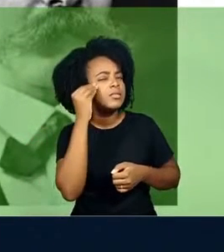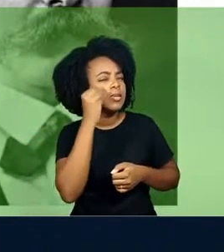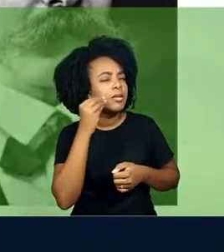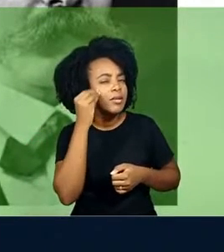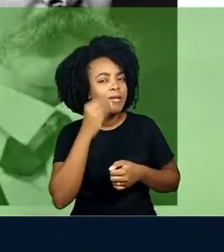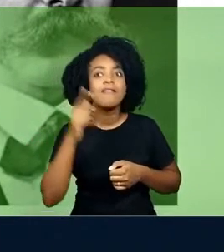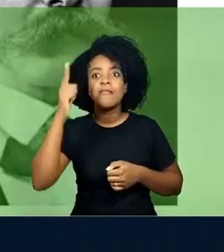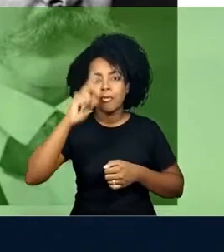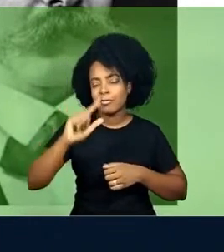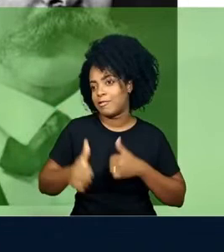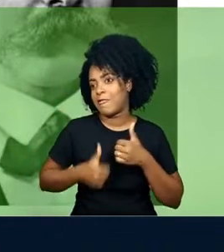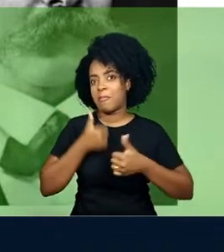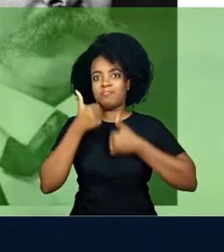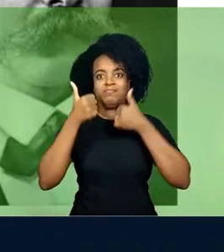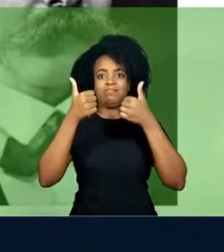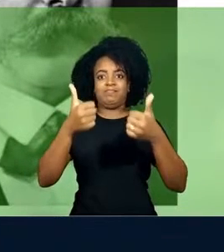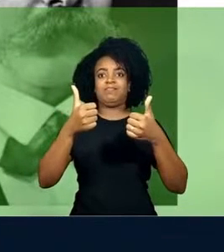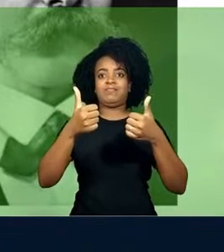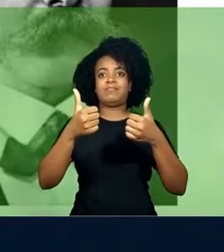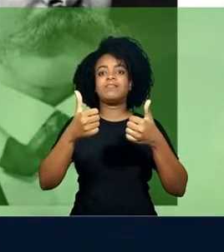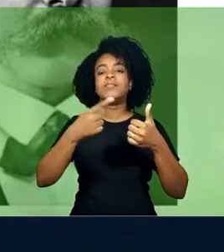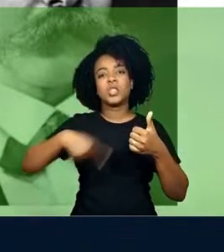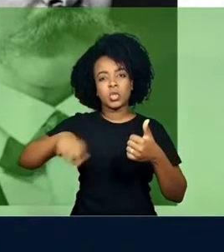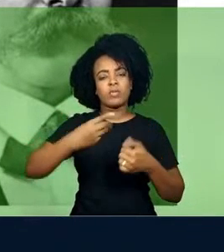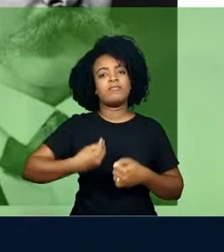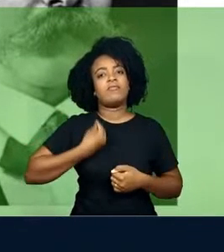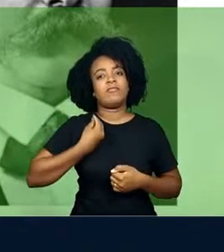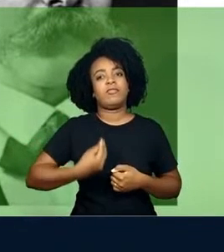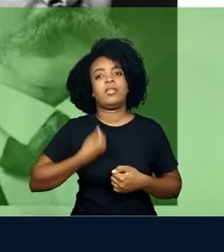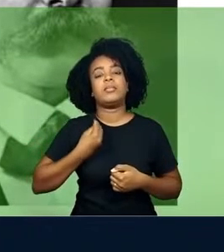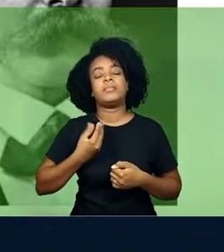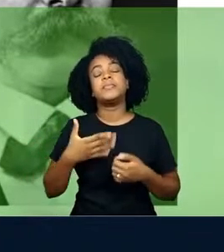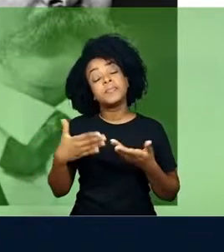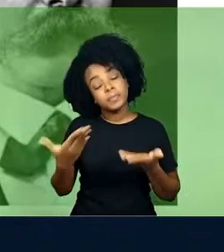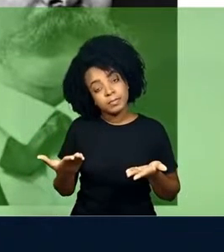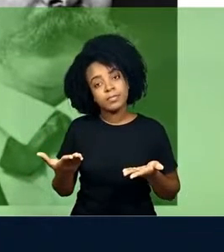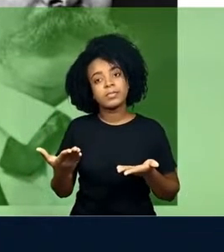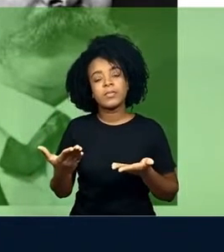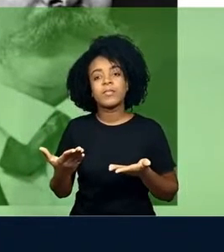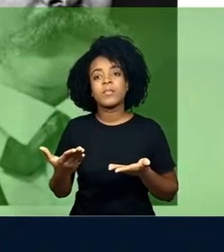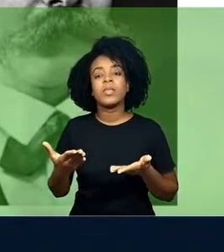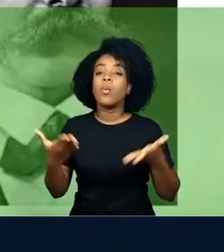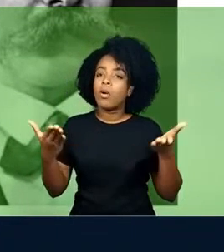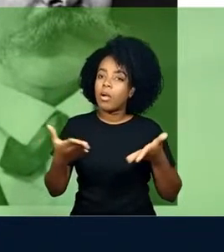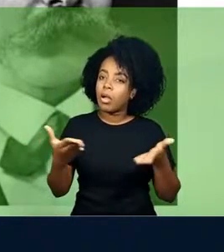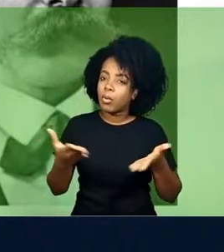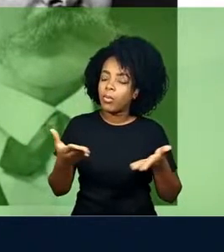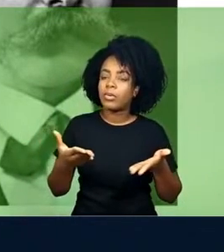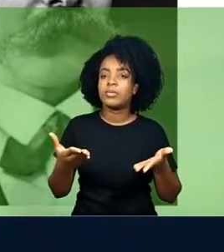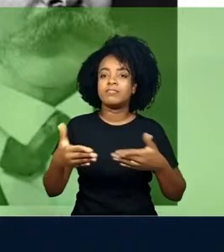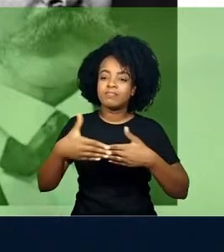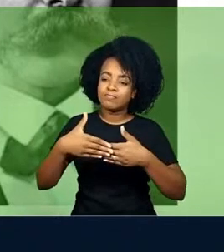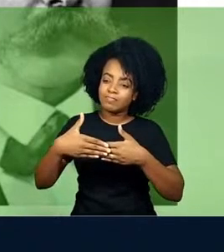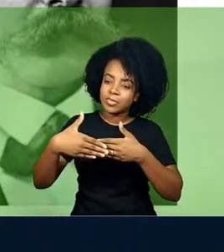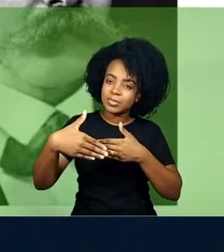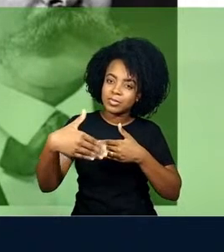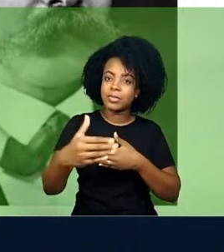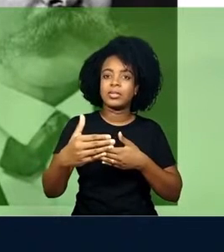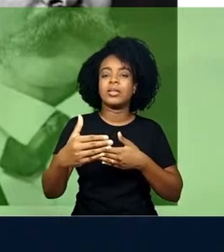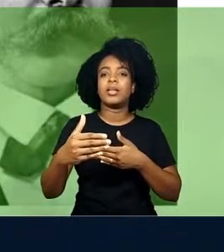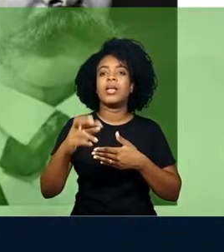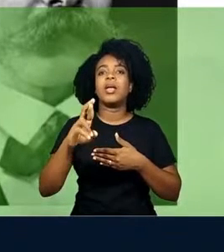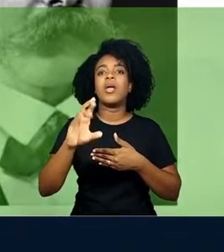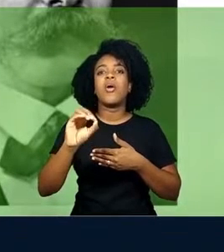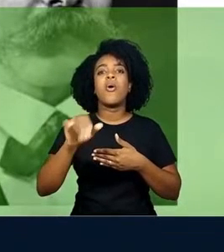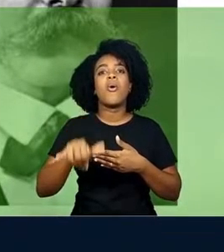limite da nossa existência. E é a partir disso que Roy,